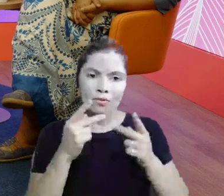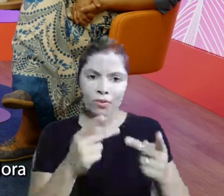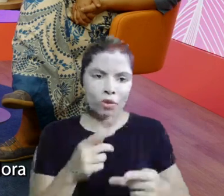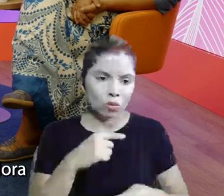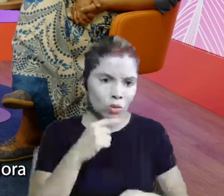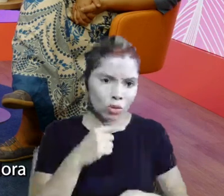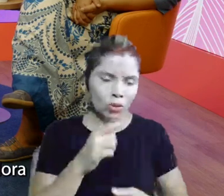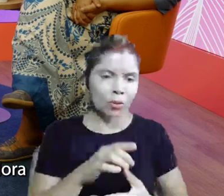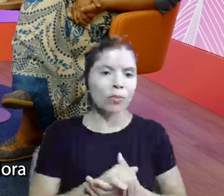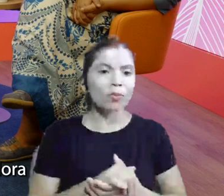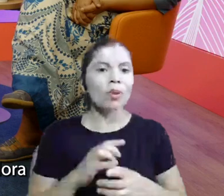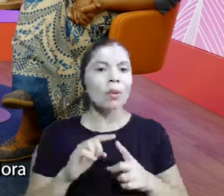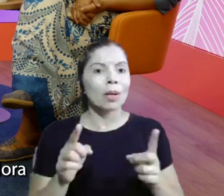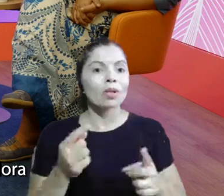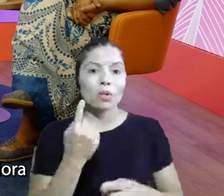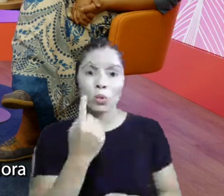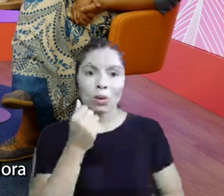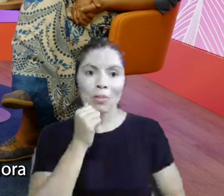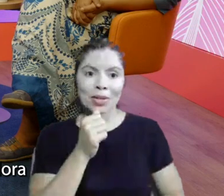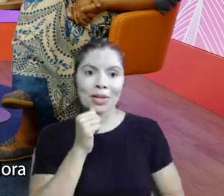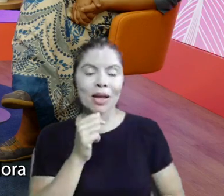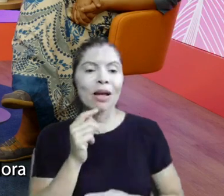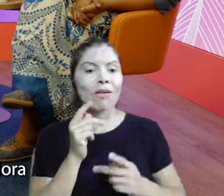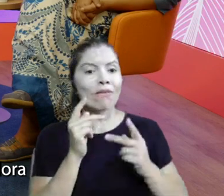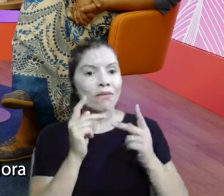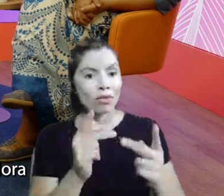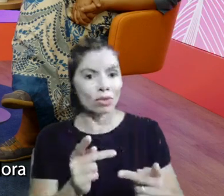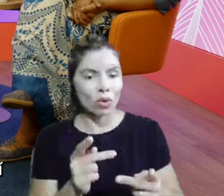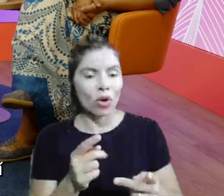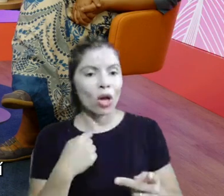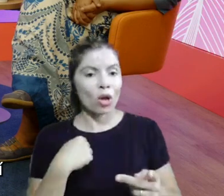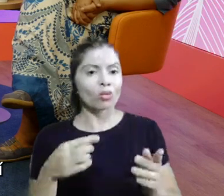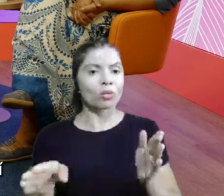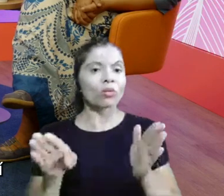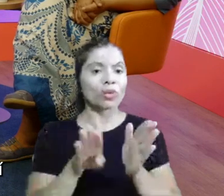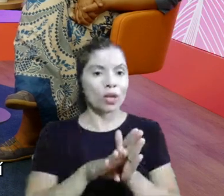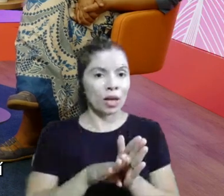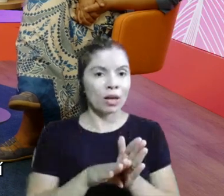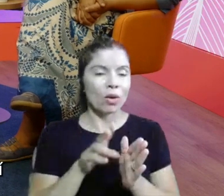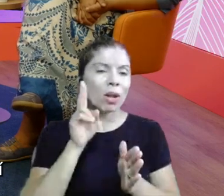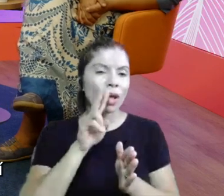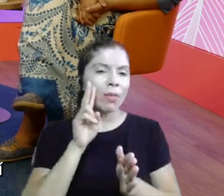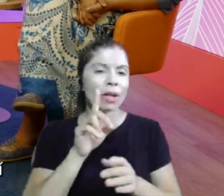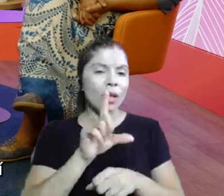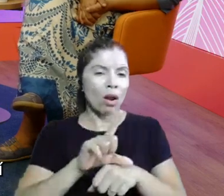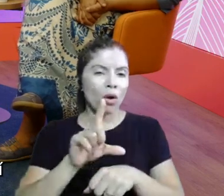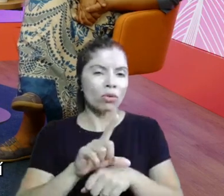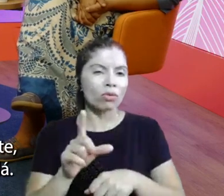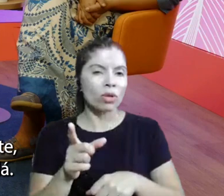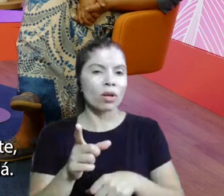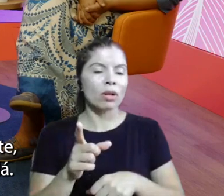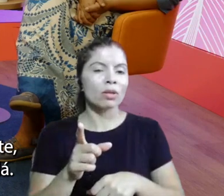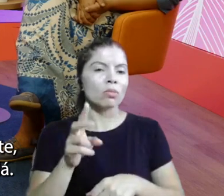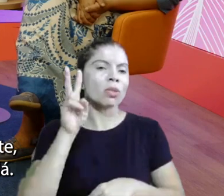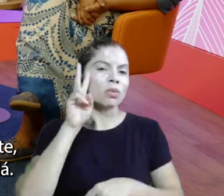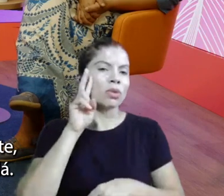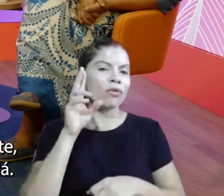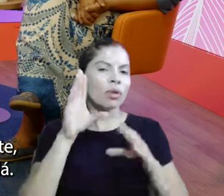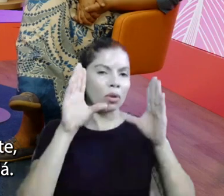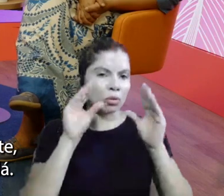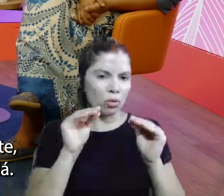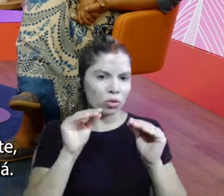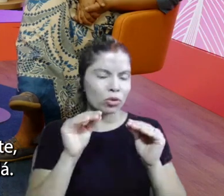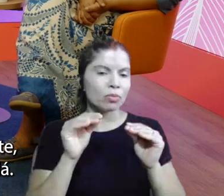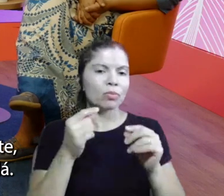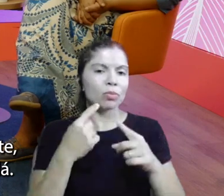conseguiram ir e foi uma das meninas do Happy Endedora. E aí, eu chego, eu lembro que eu cheguei na loja e eu faço isso